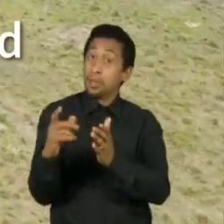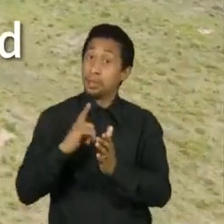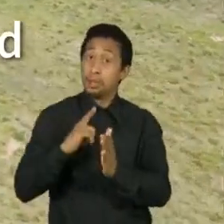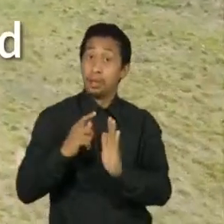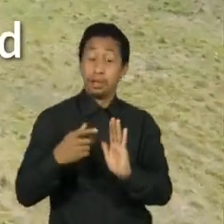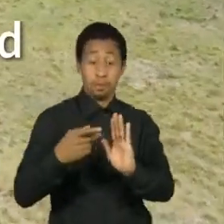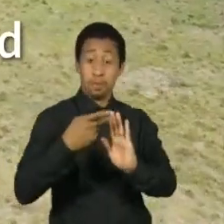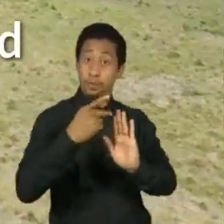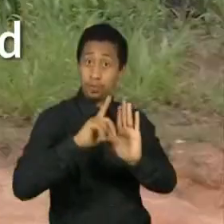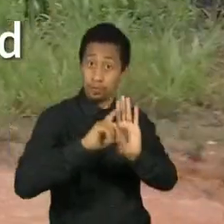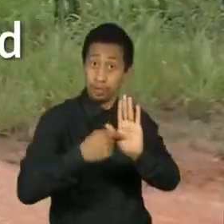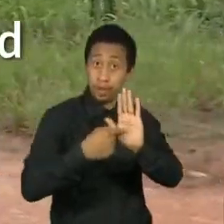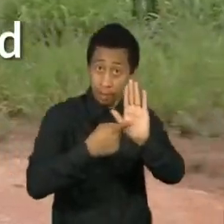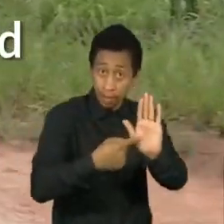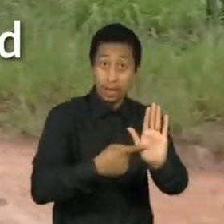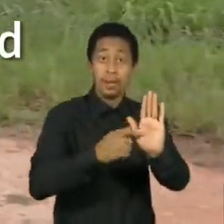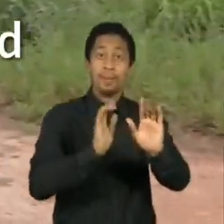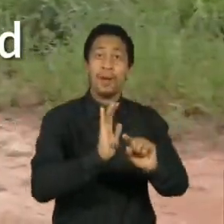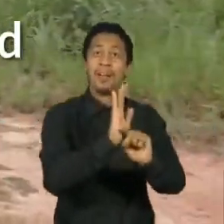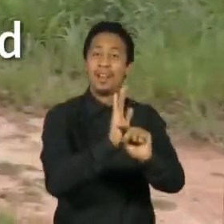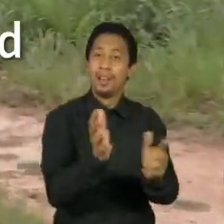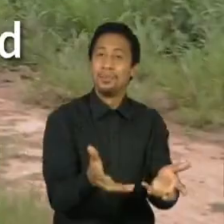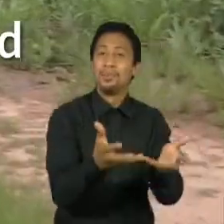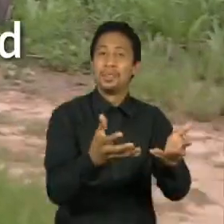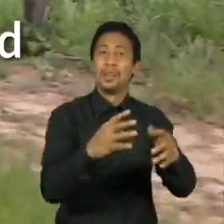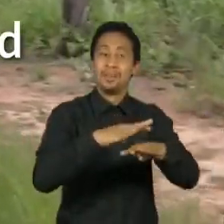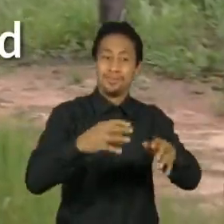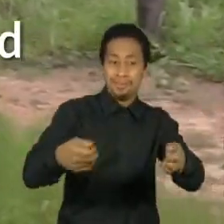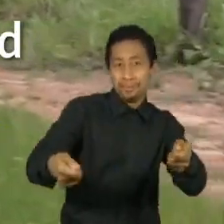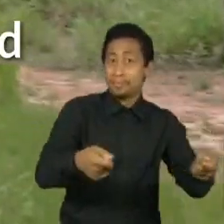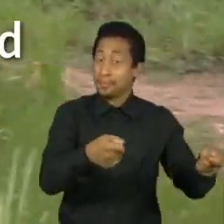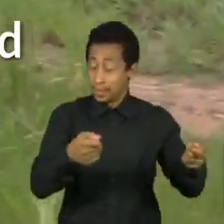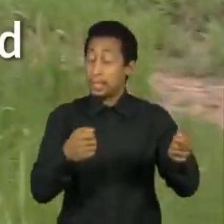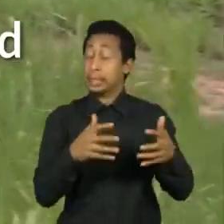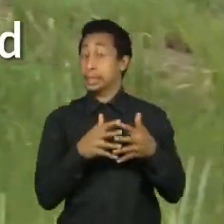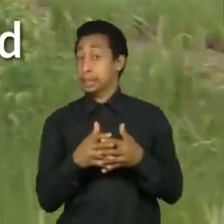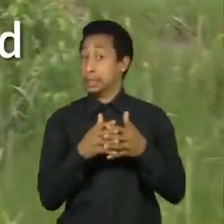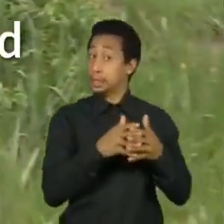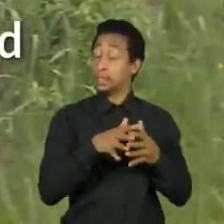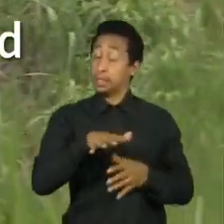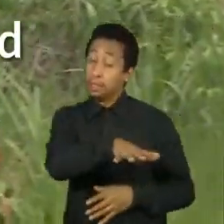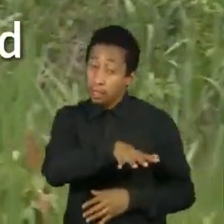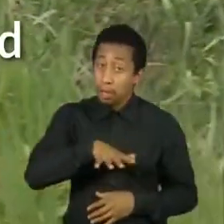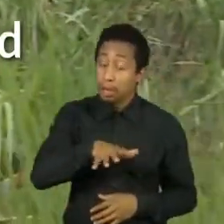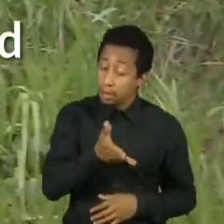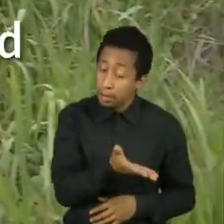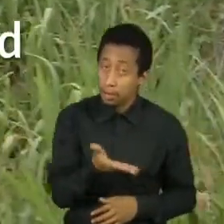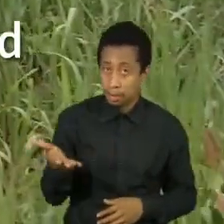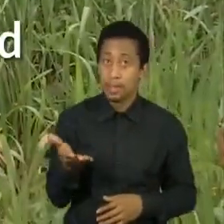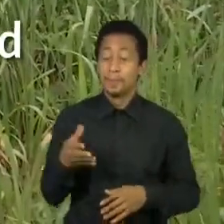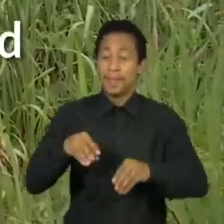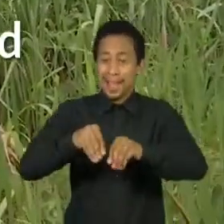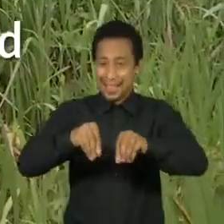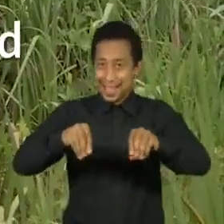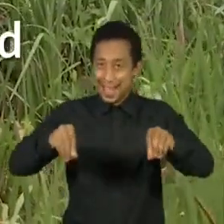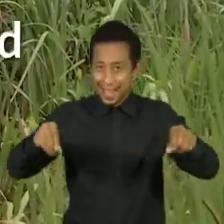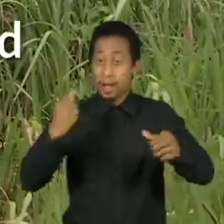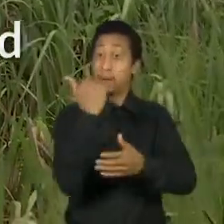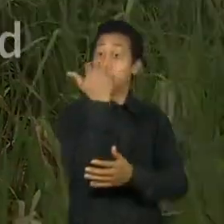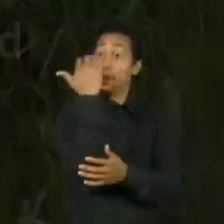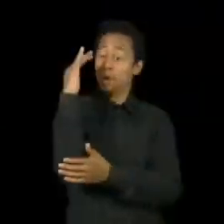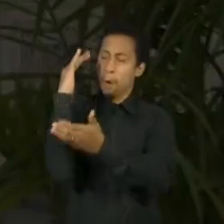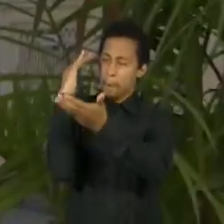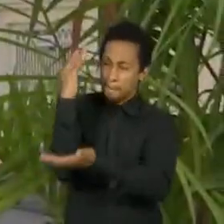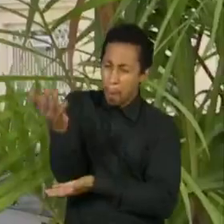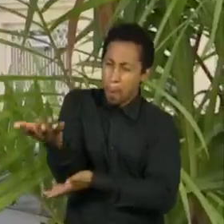PL da grilagem, elas aquecem, aumentam a especulação fundiária. A terra é vendida a preço maior quando ela já está